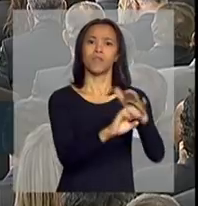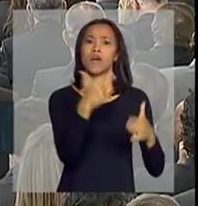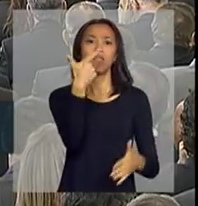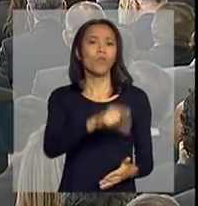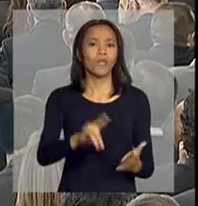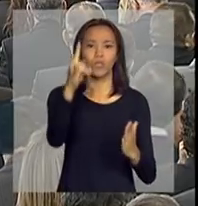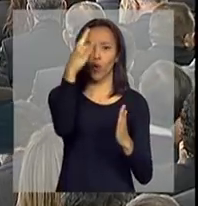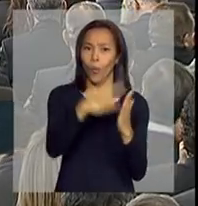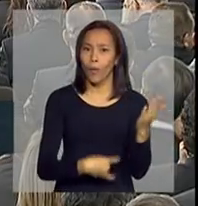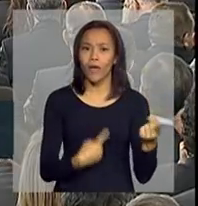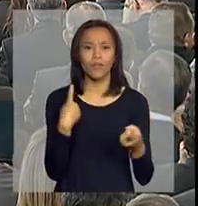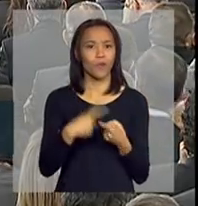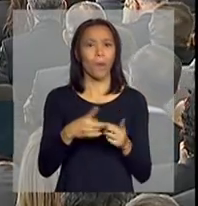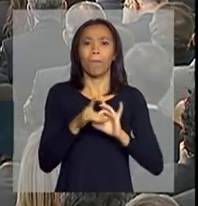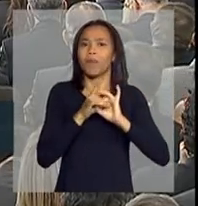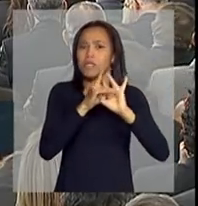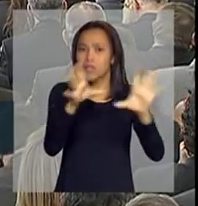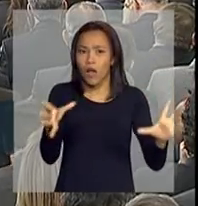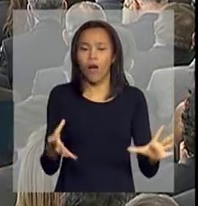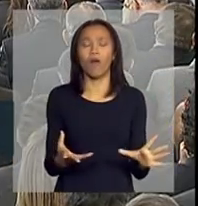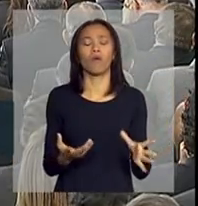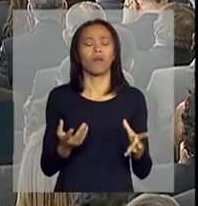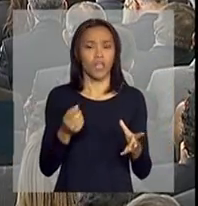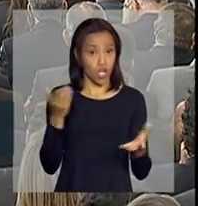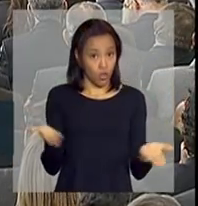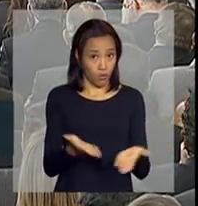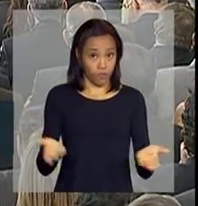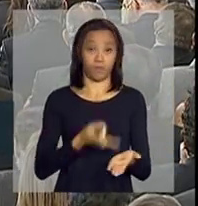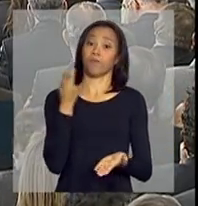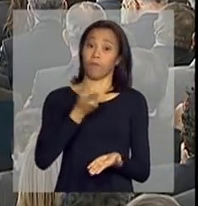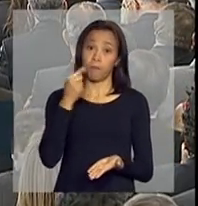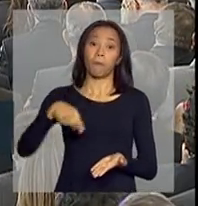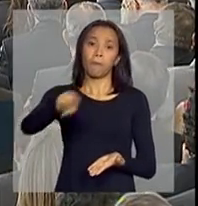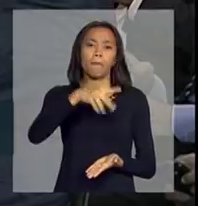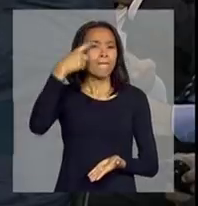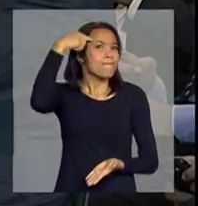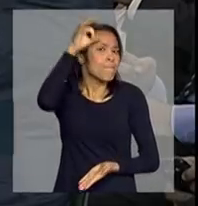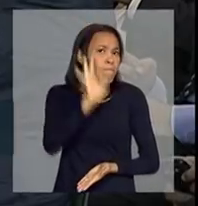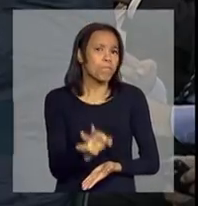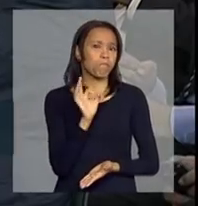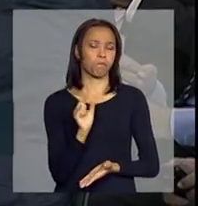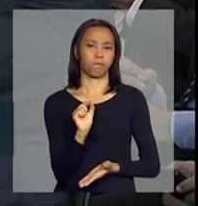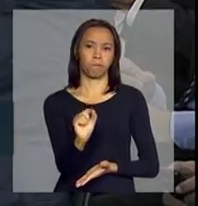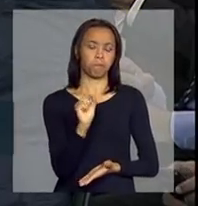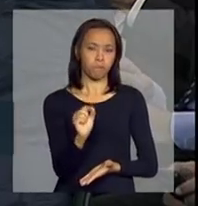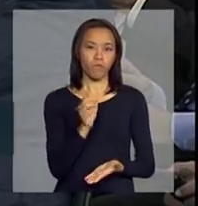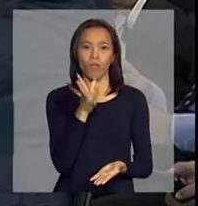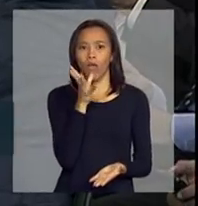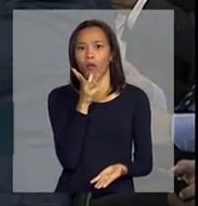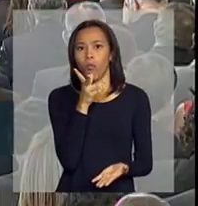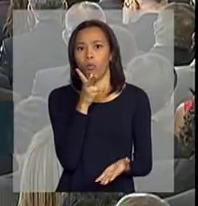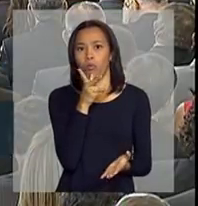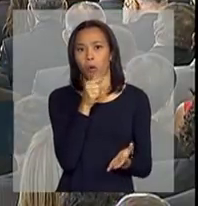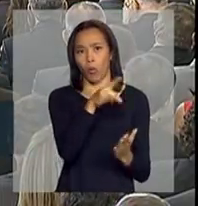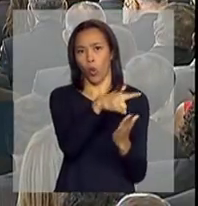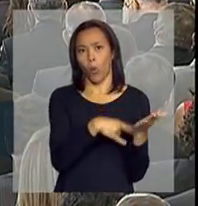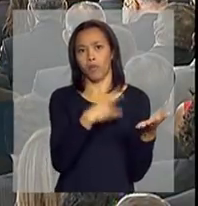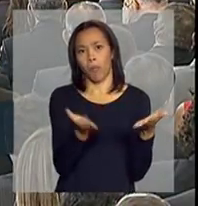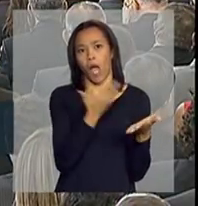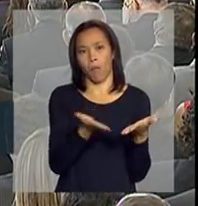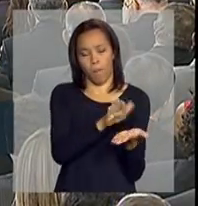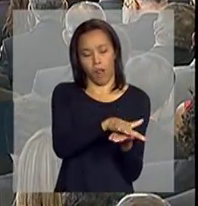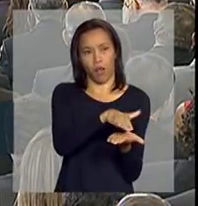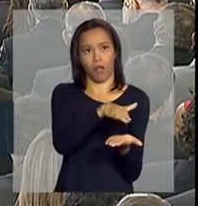licença e eu posso dizer a vocês hoje e afirmar com convicção que o excesso de burocracia é um